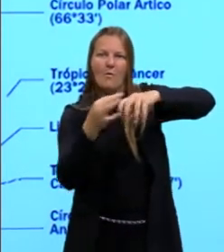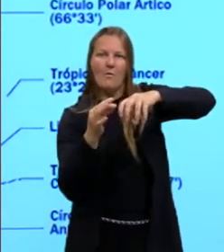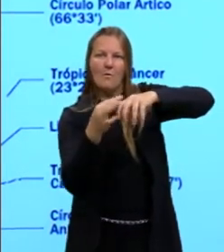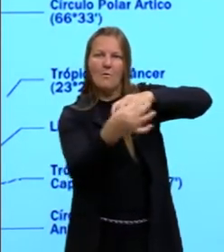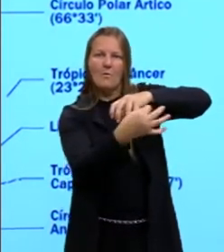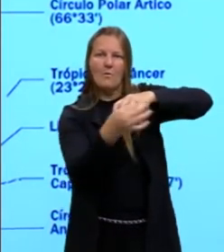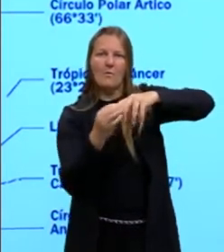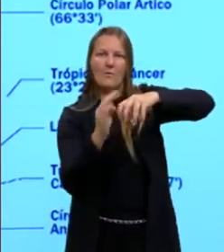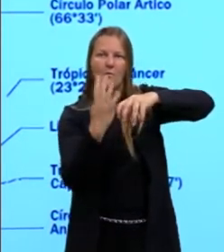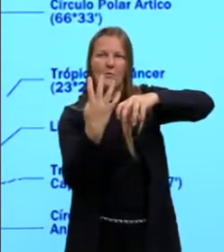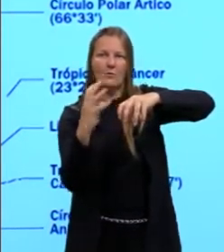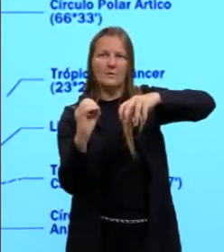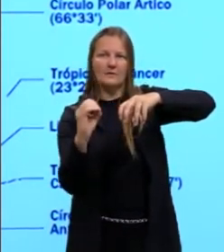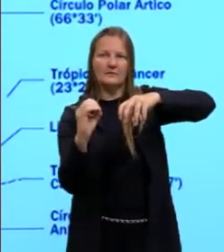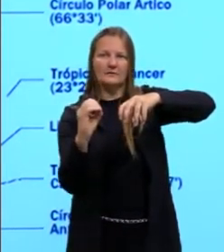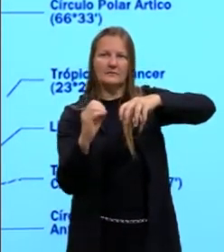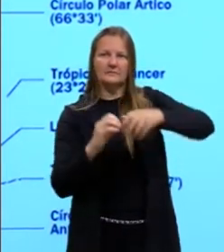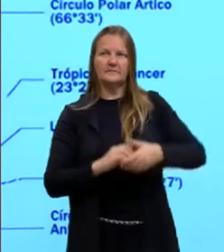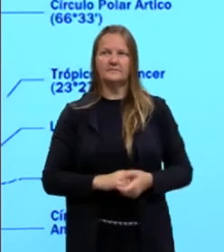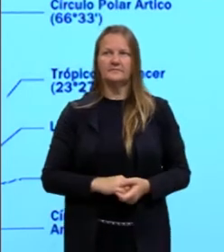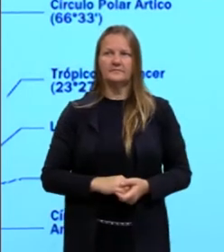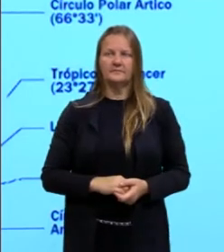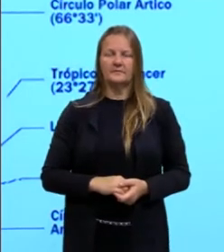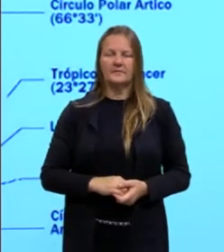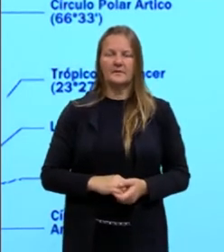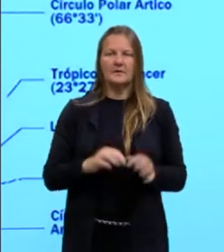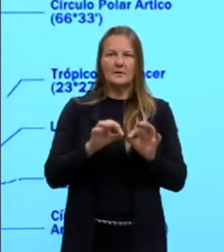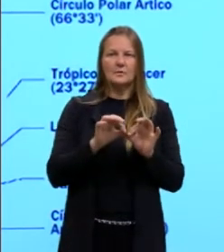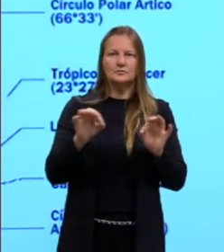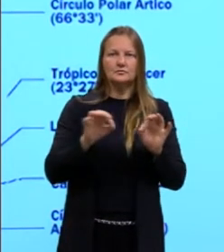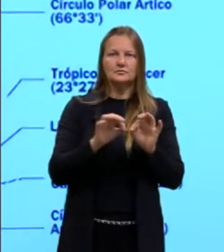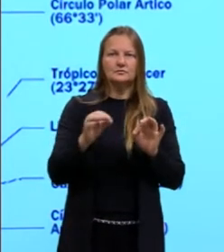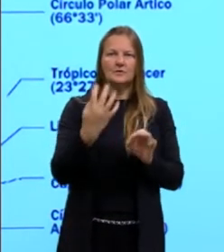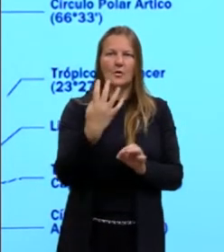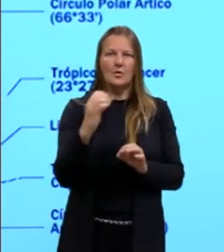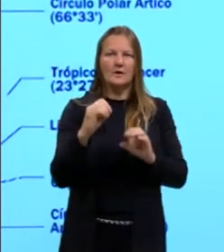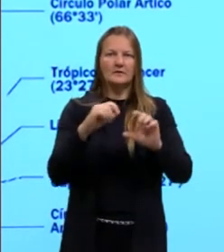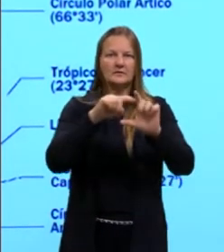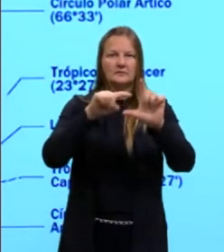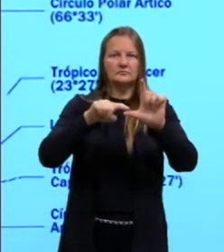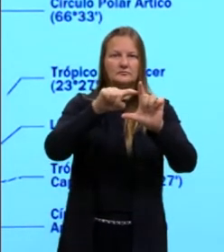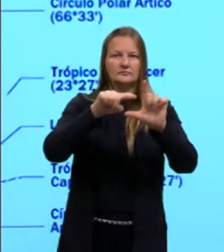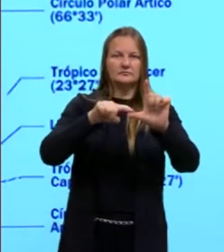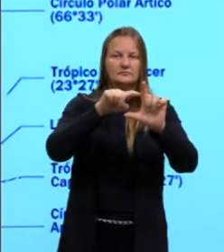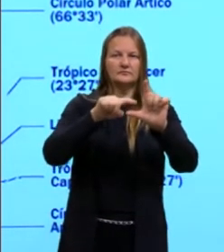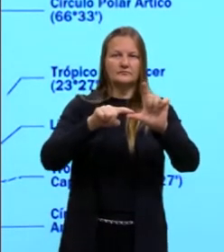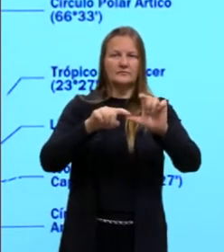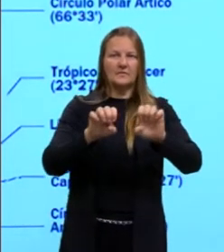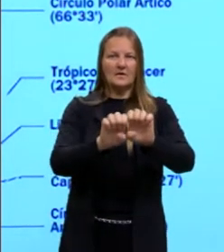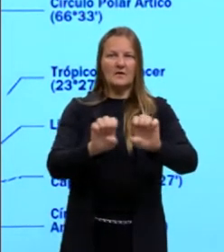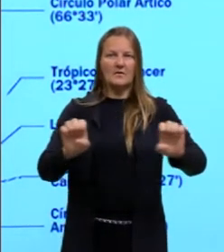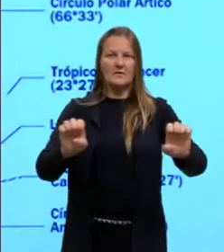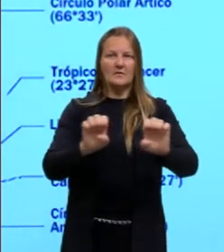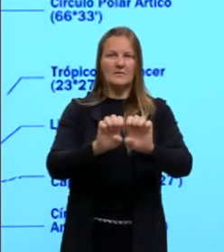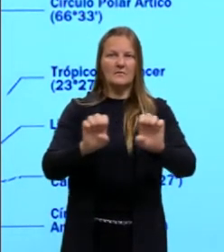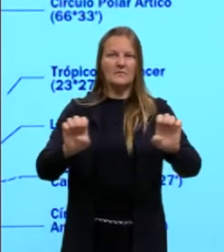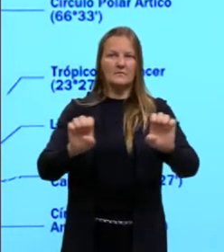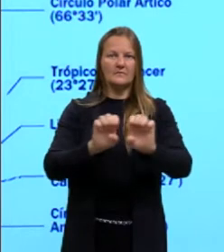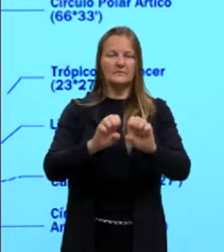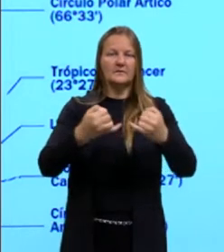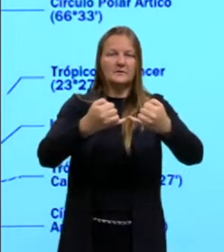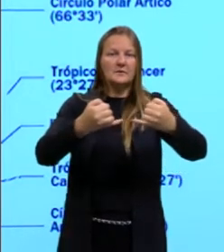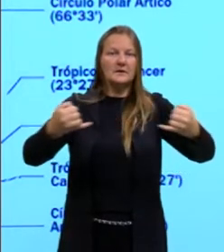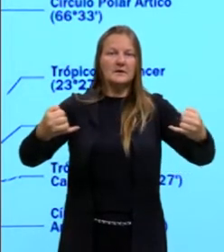desse paralelo, vou estar à distância de 40 graus do Equador, tá? E se a gente pegar aqui, vamos